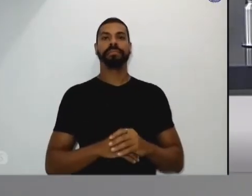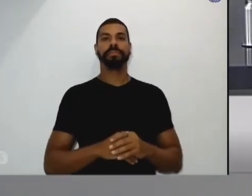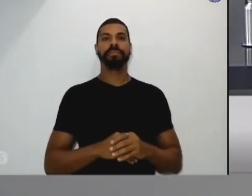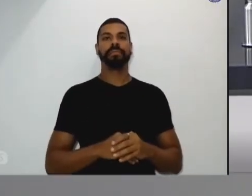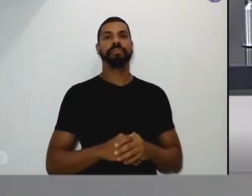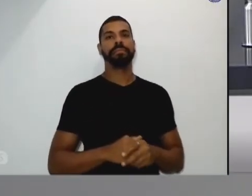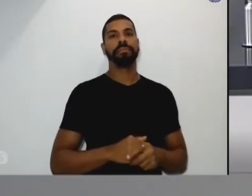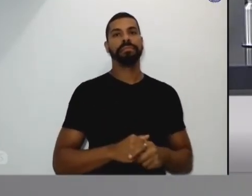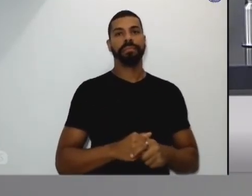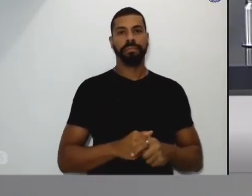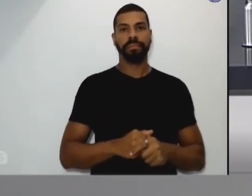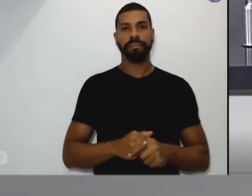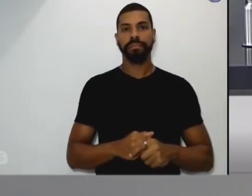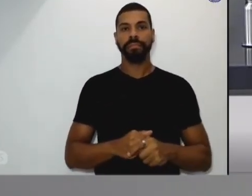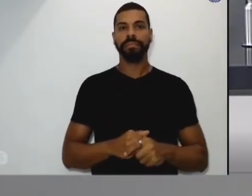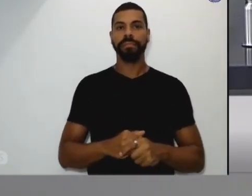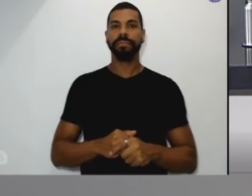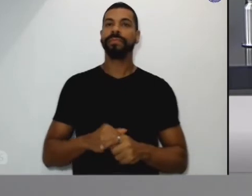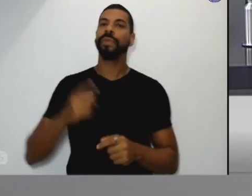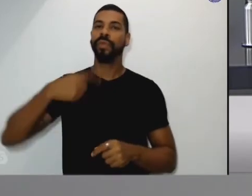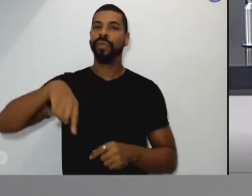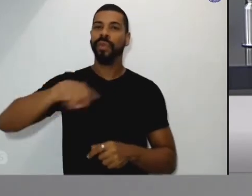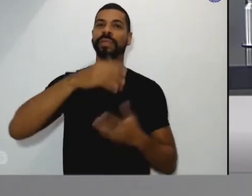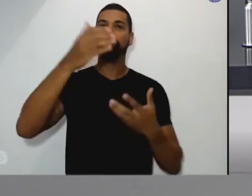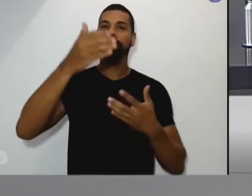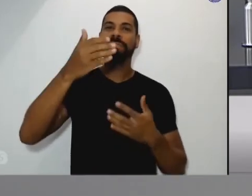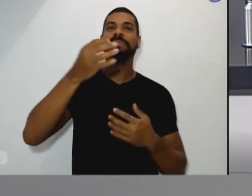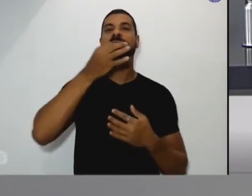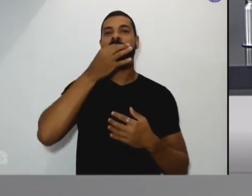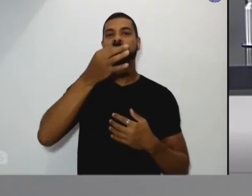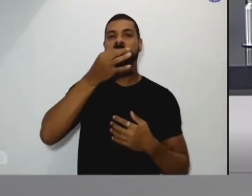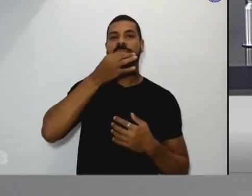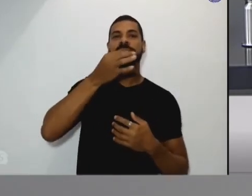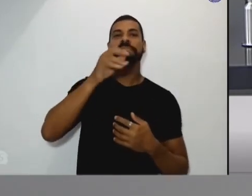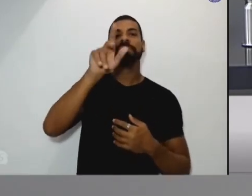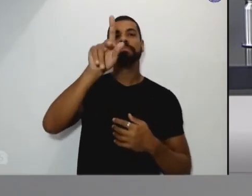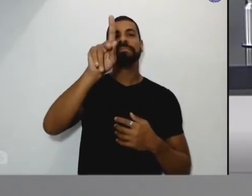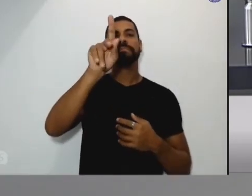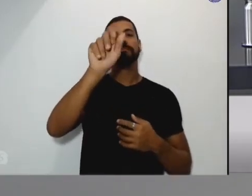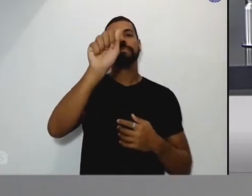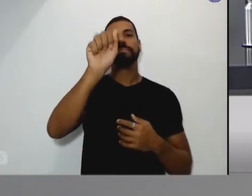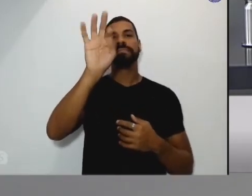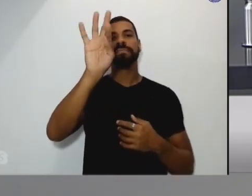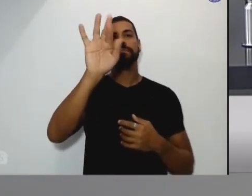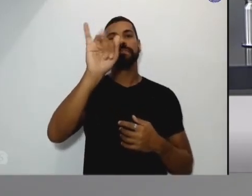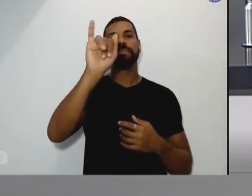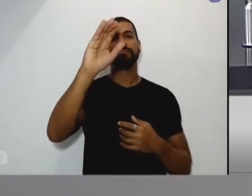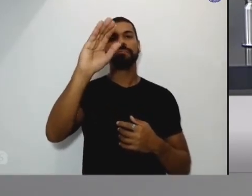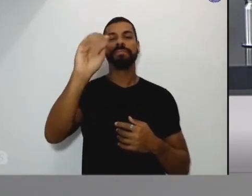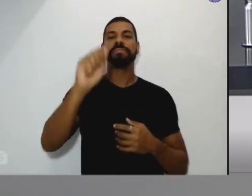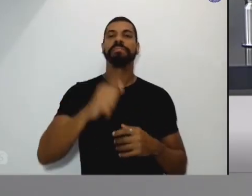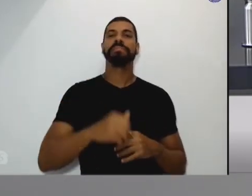nós é que agradecemos o seu depoimento Patrícia vereadora Rose por favor mais dois minutos